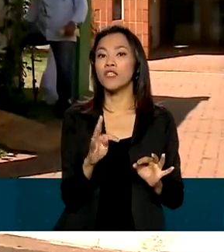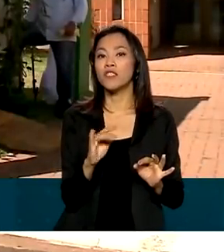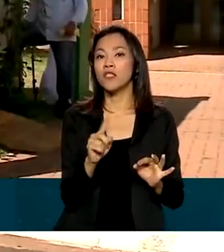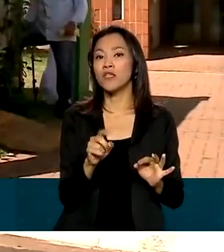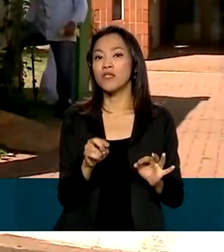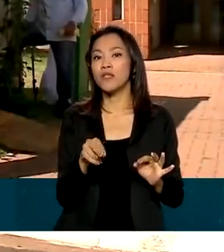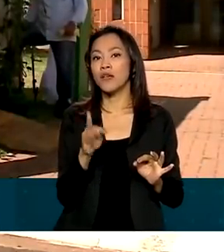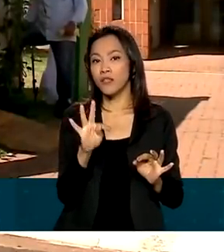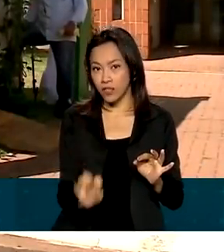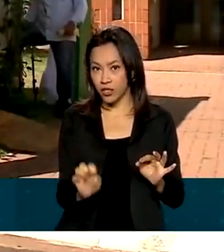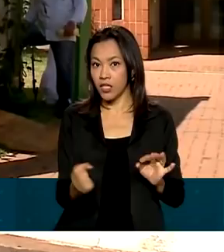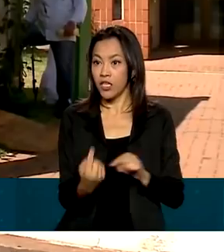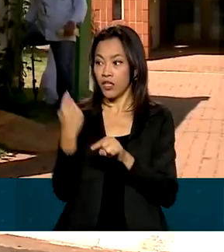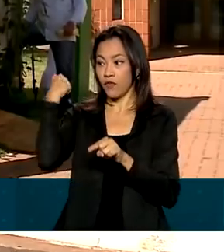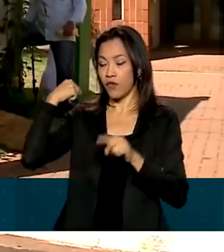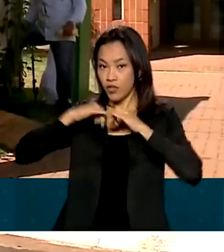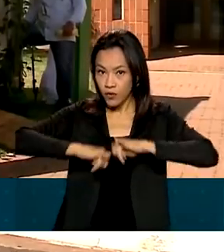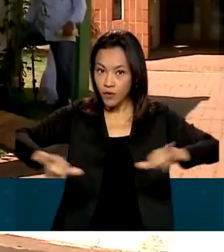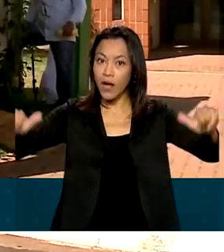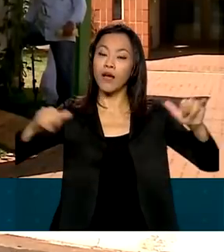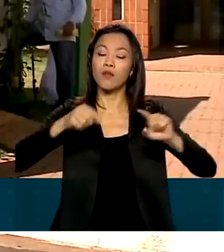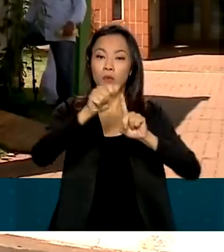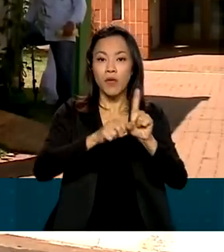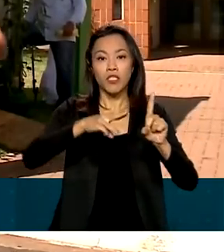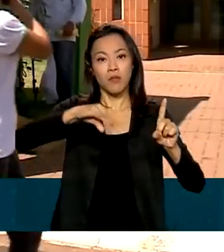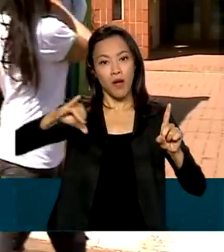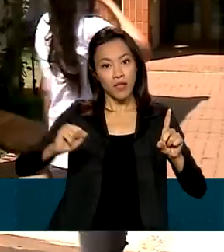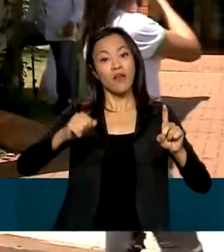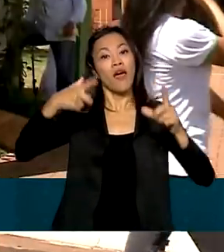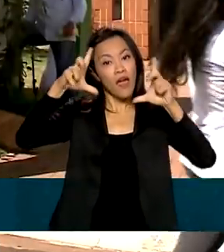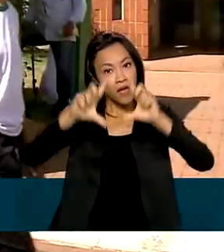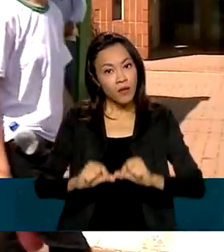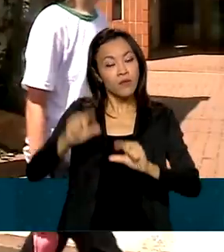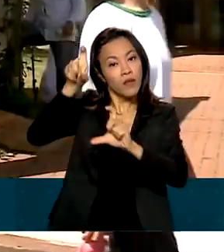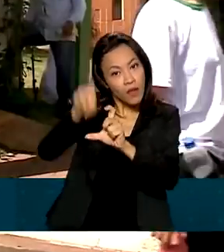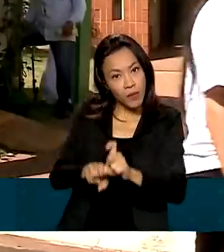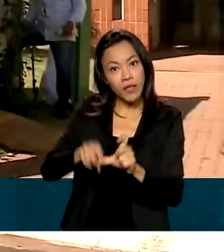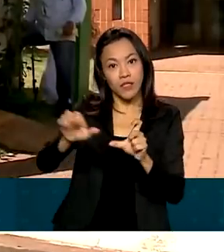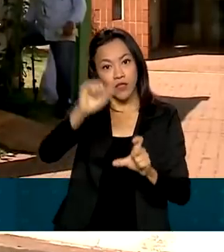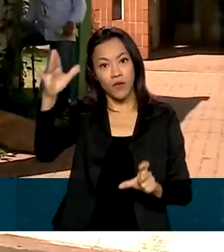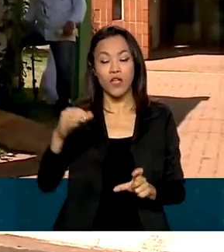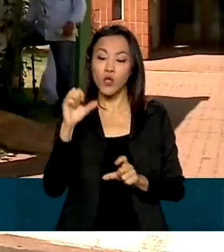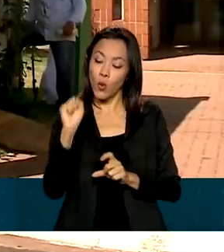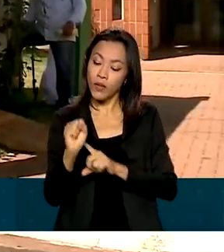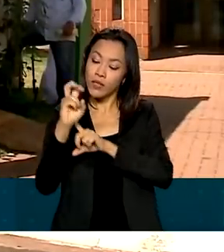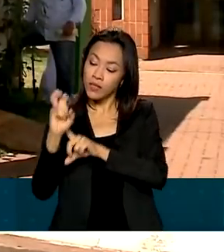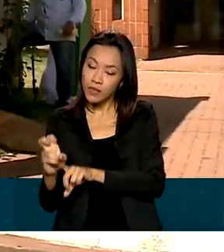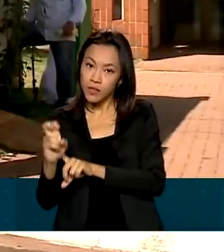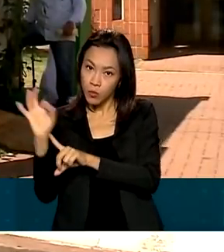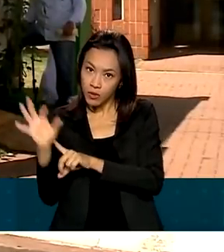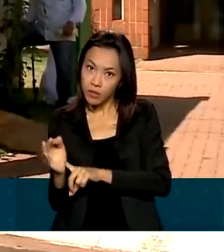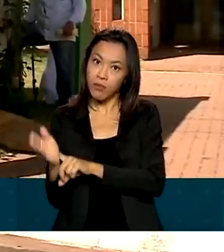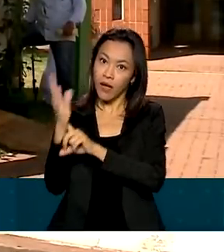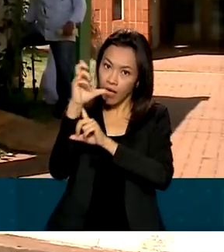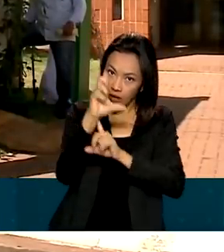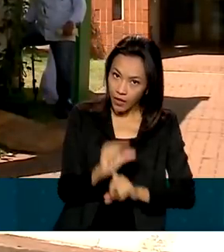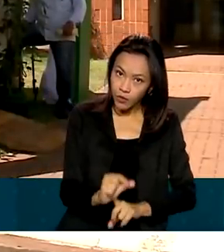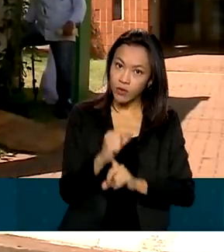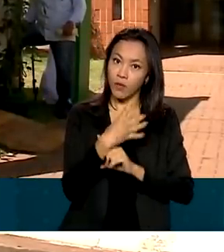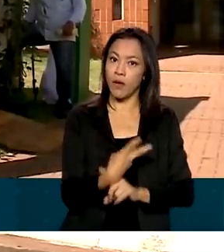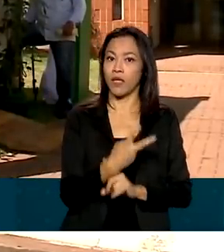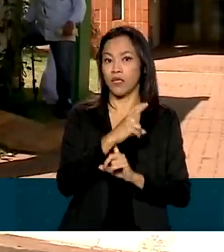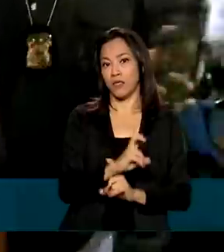março, a meta é reduzir a dependência de importações de 85% para 45% até